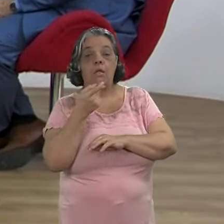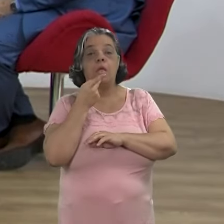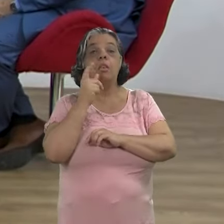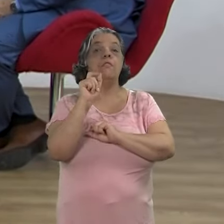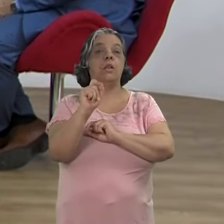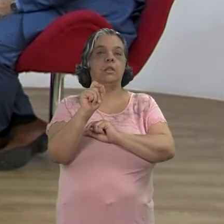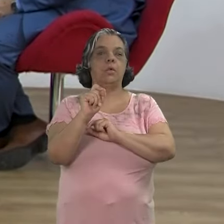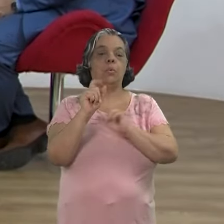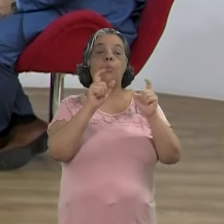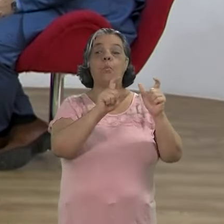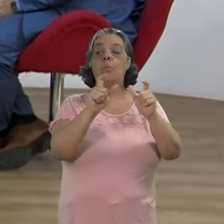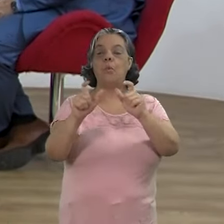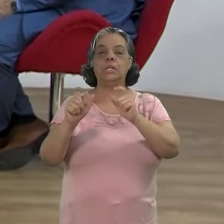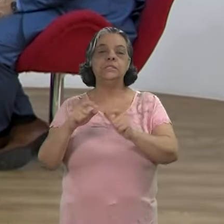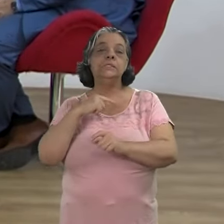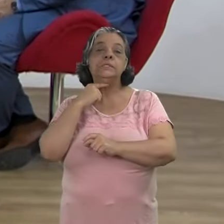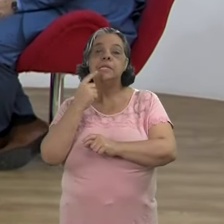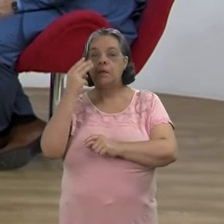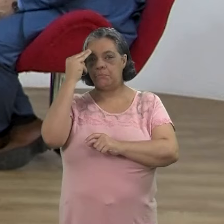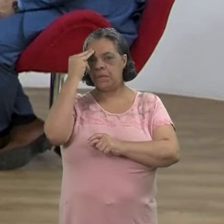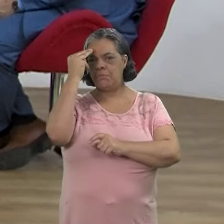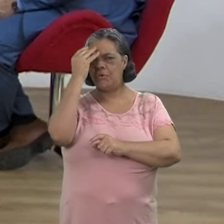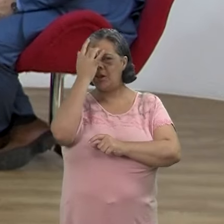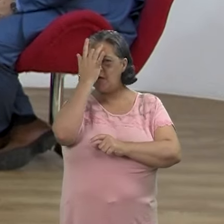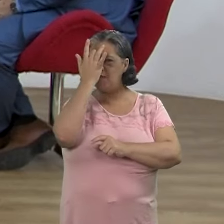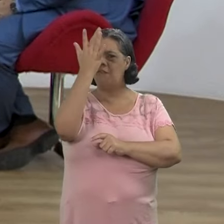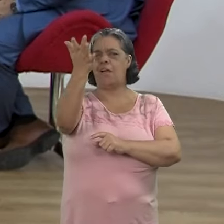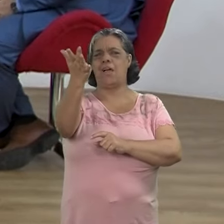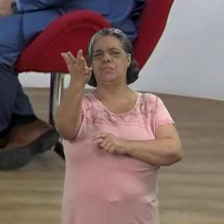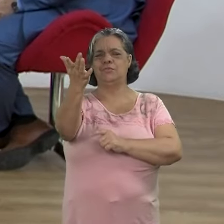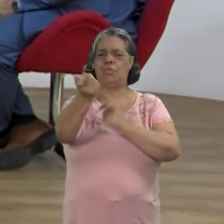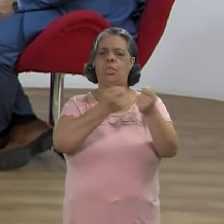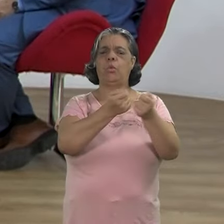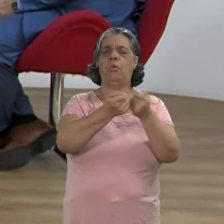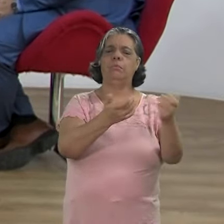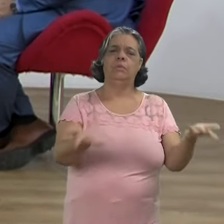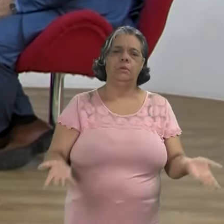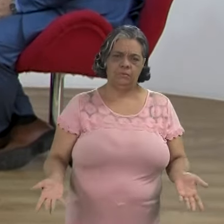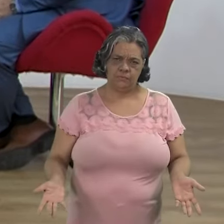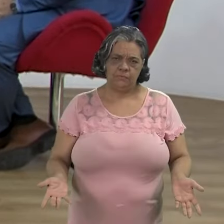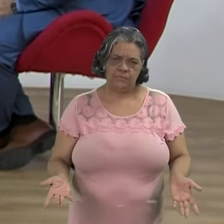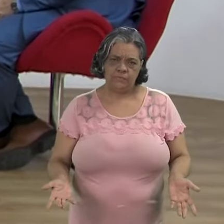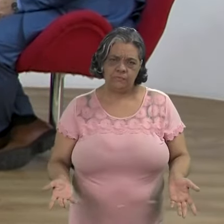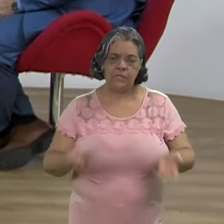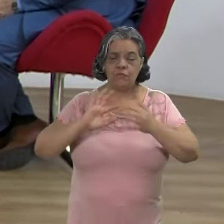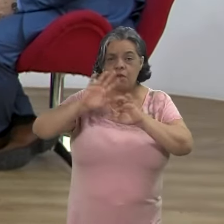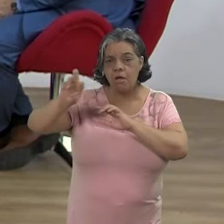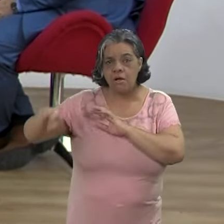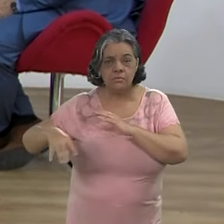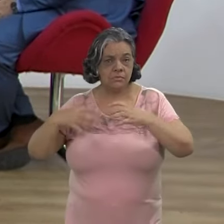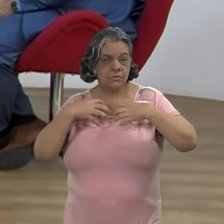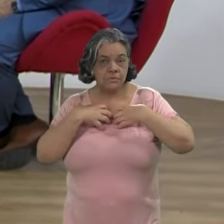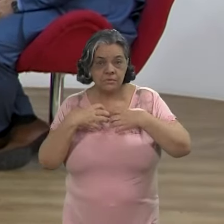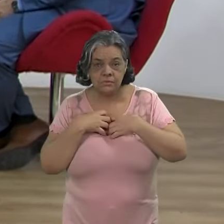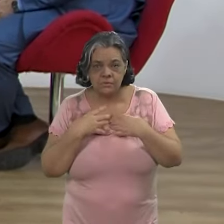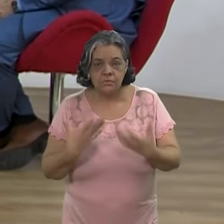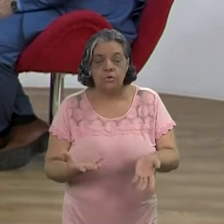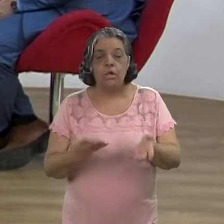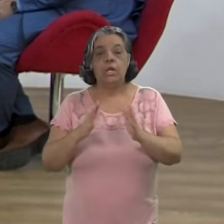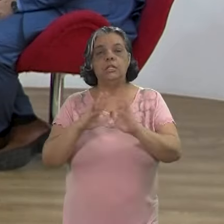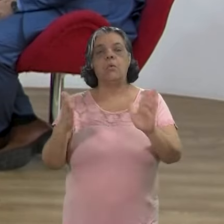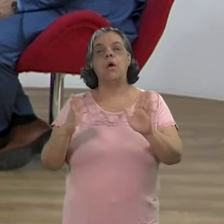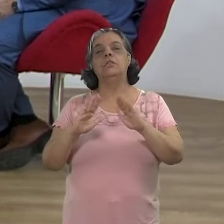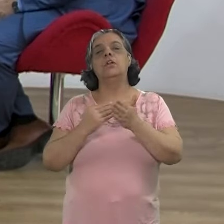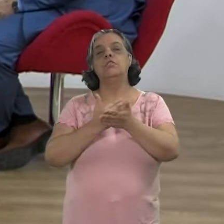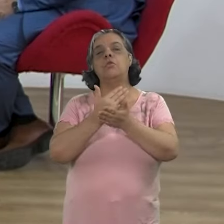fala que uma nação sem memória, ela é muito fácil de ser dominada, nos vários sentidos. E